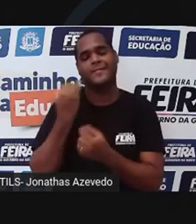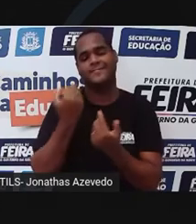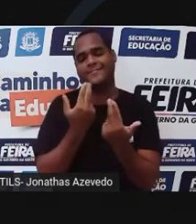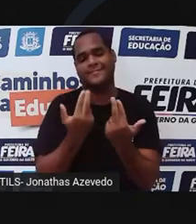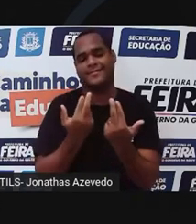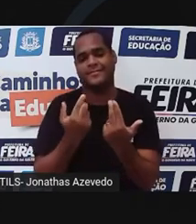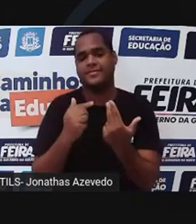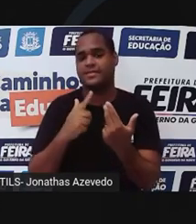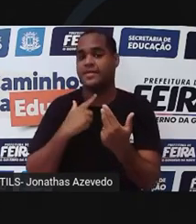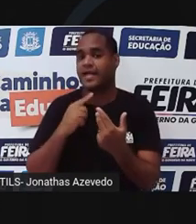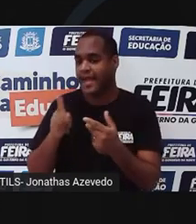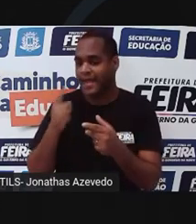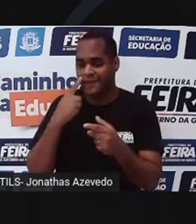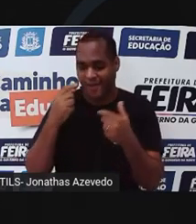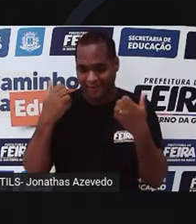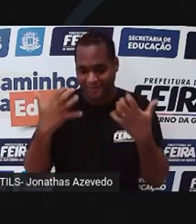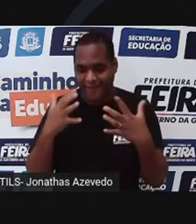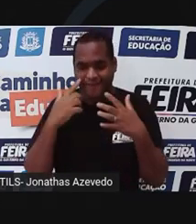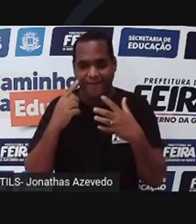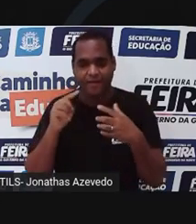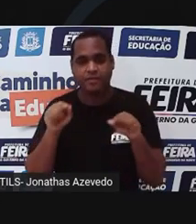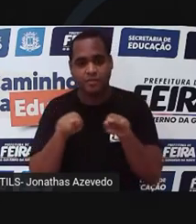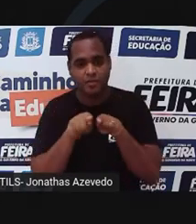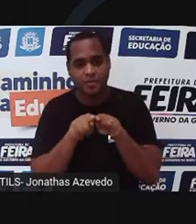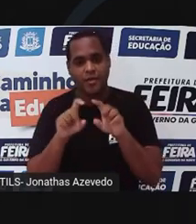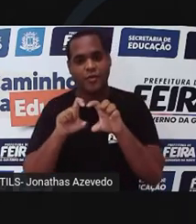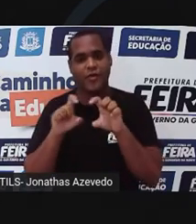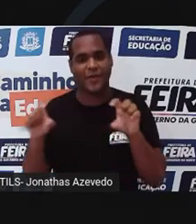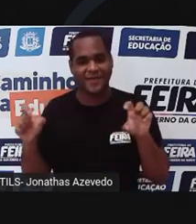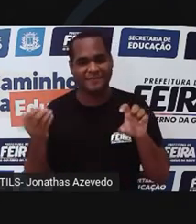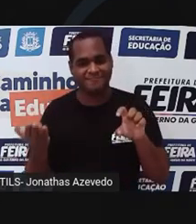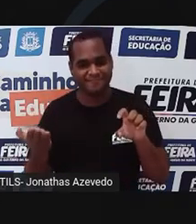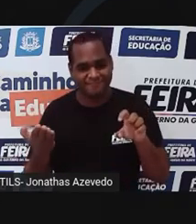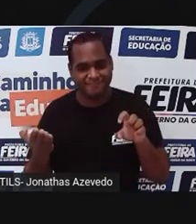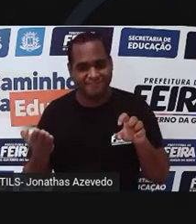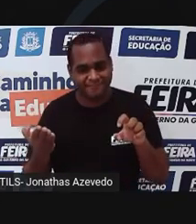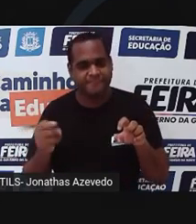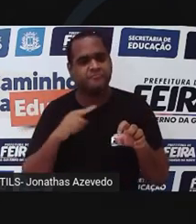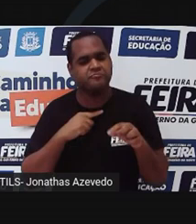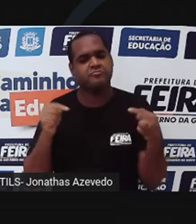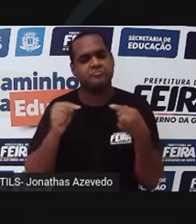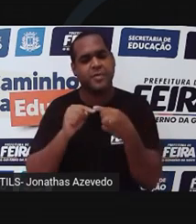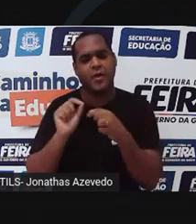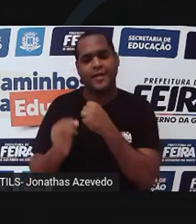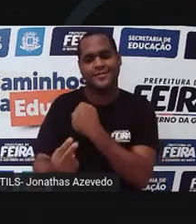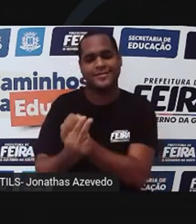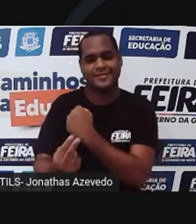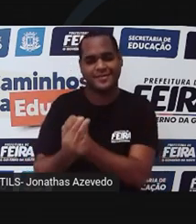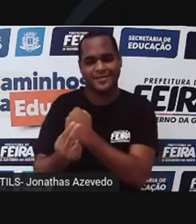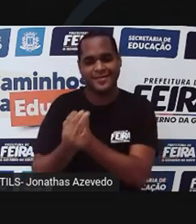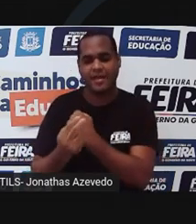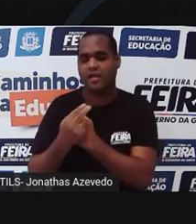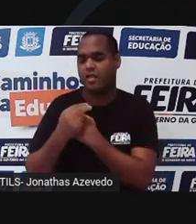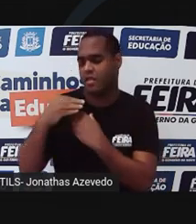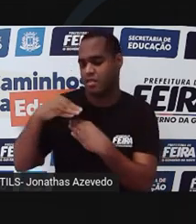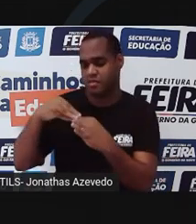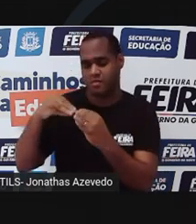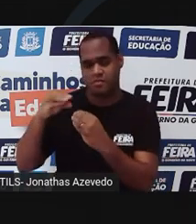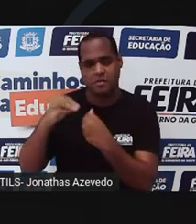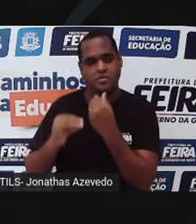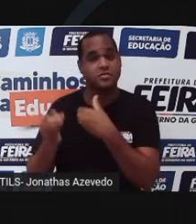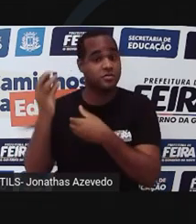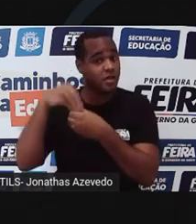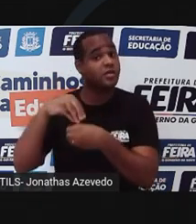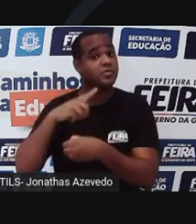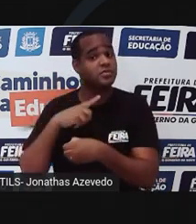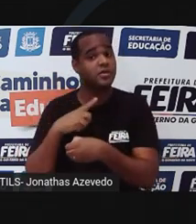Eles têm um esqueleto externo, também chamado de exoesqueleto, que serve pra proteger as partes moles. Alguns